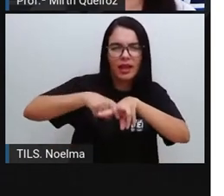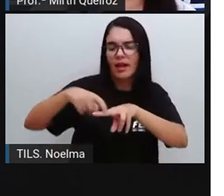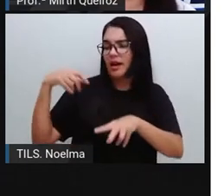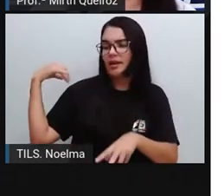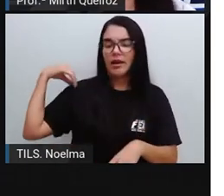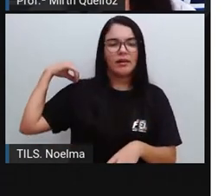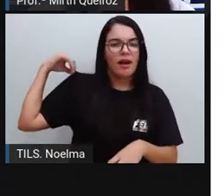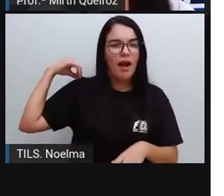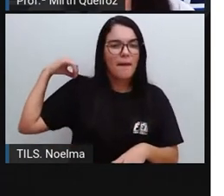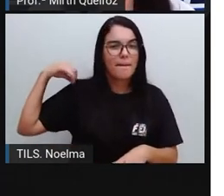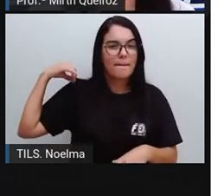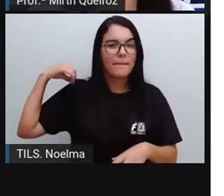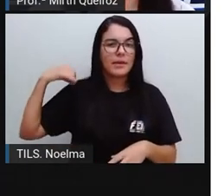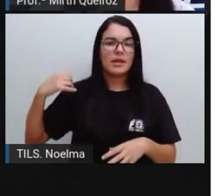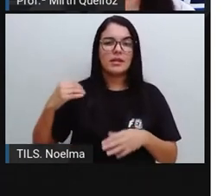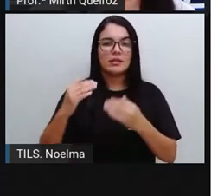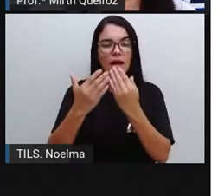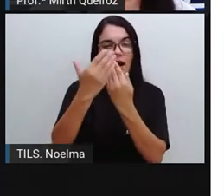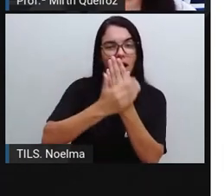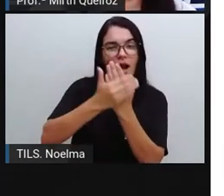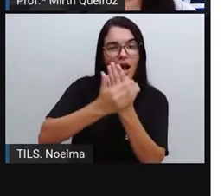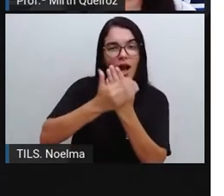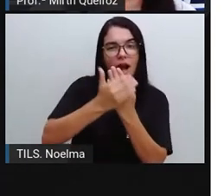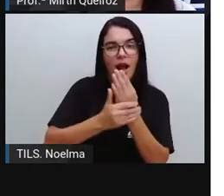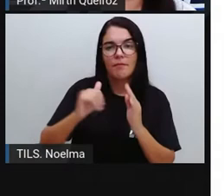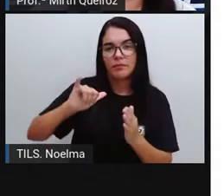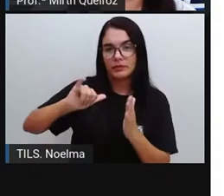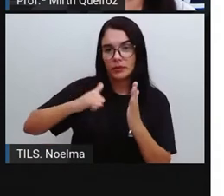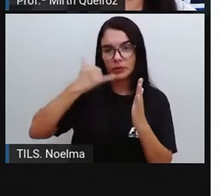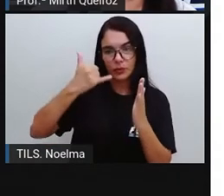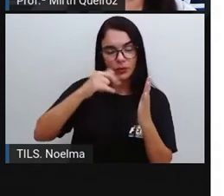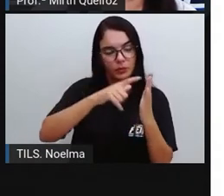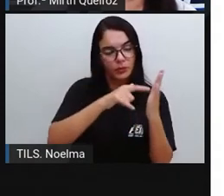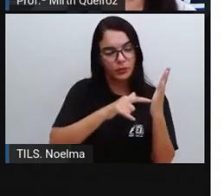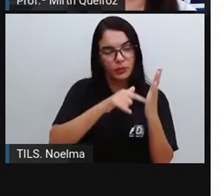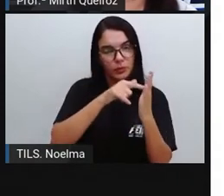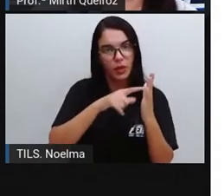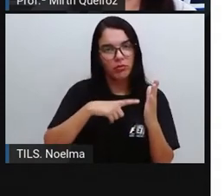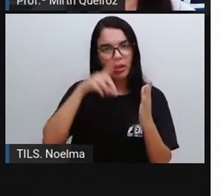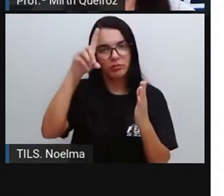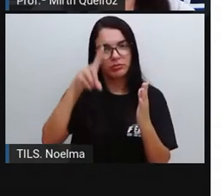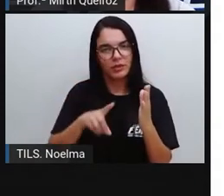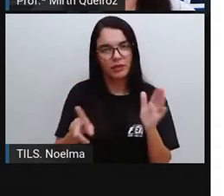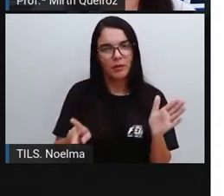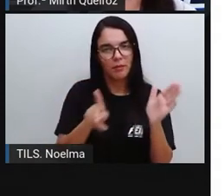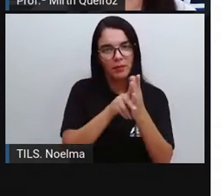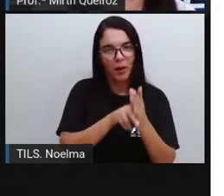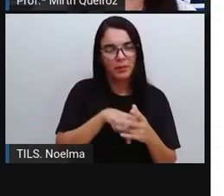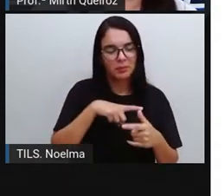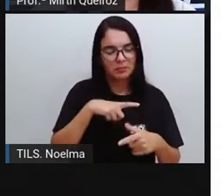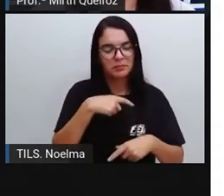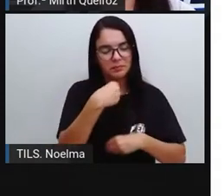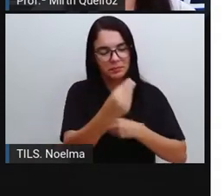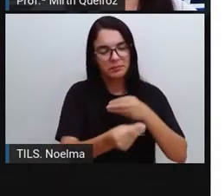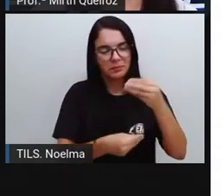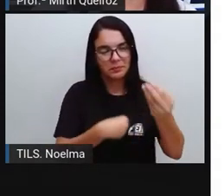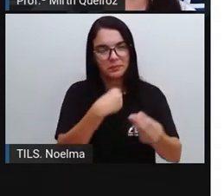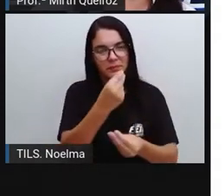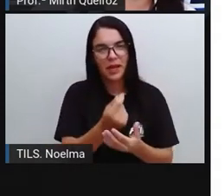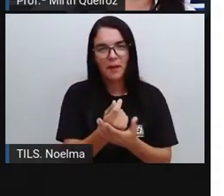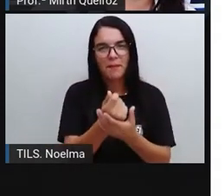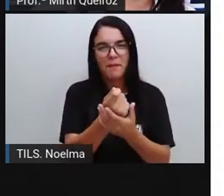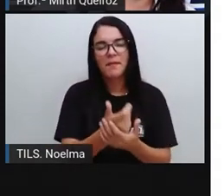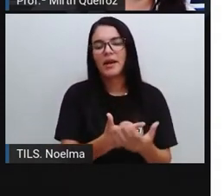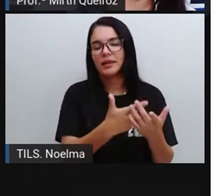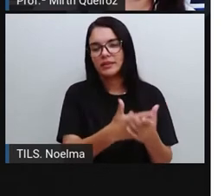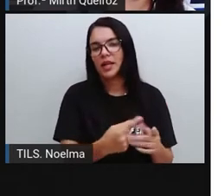outros objetos, como capinha de celular, né? Ele tem esses direitos aí através do uso, né? Da